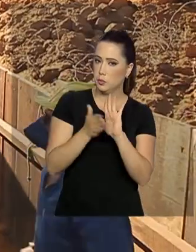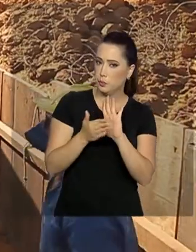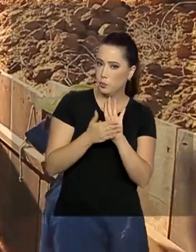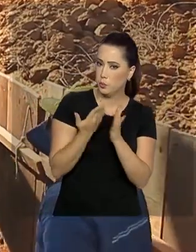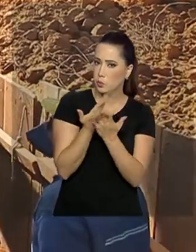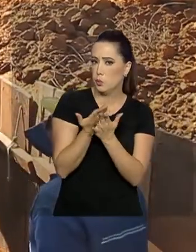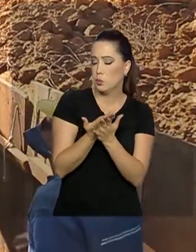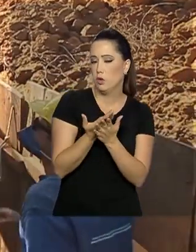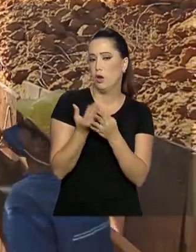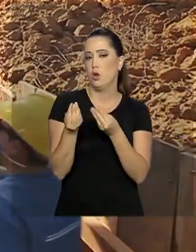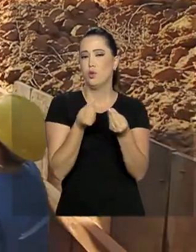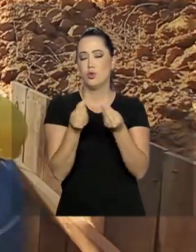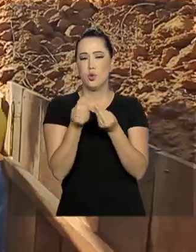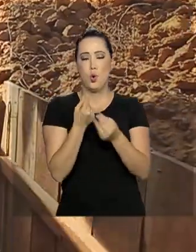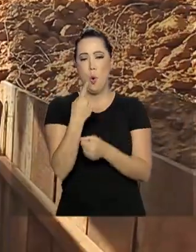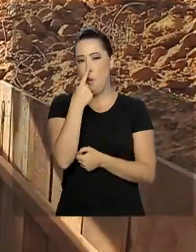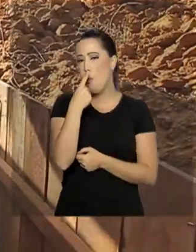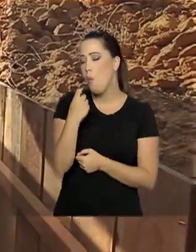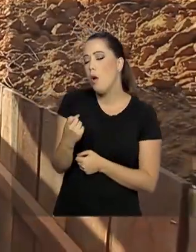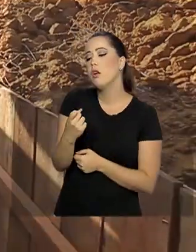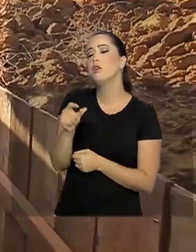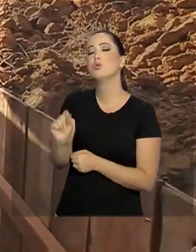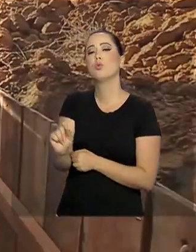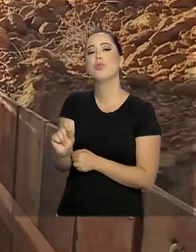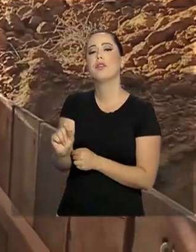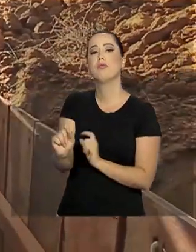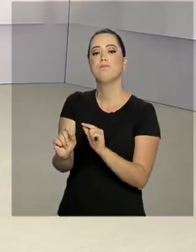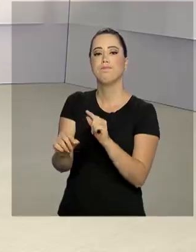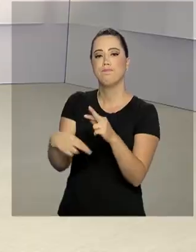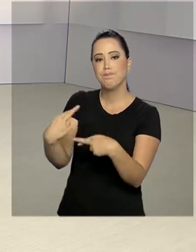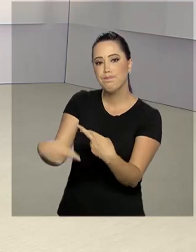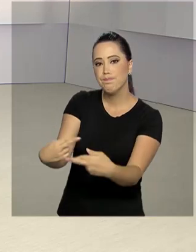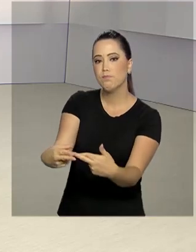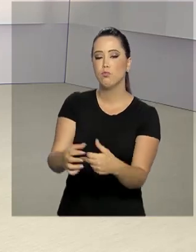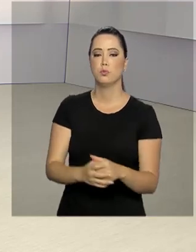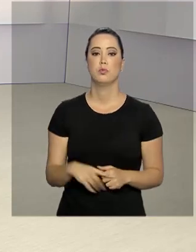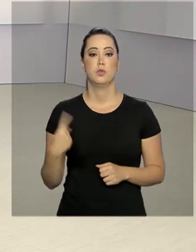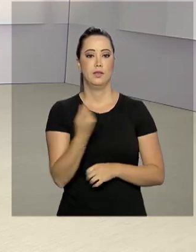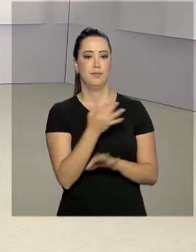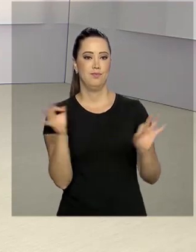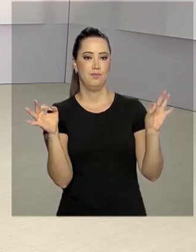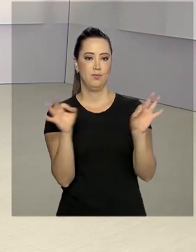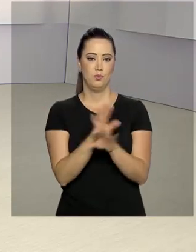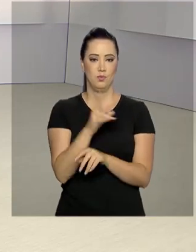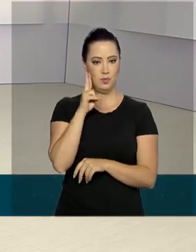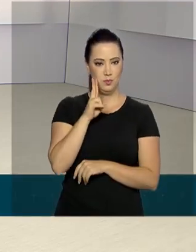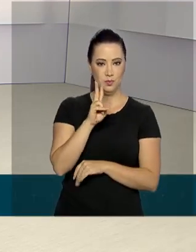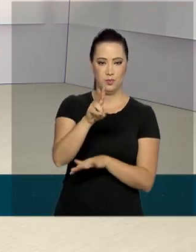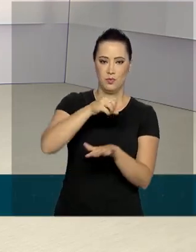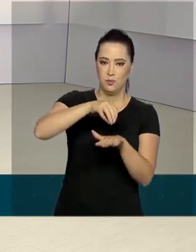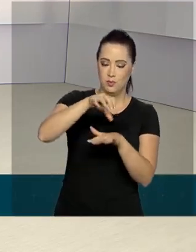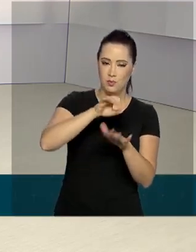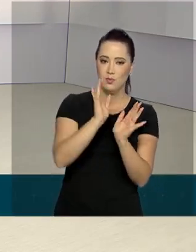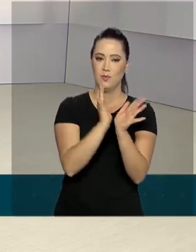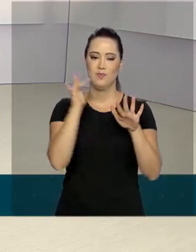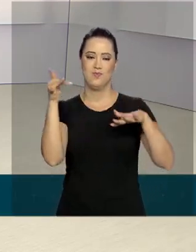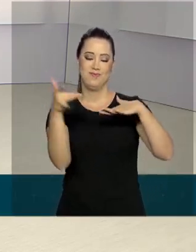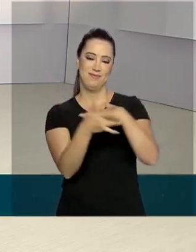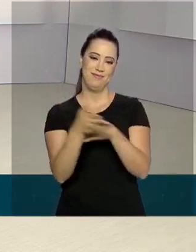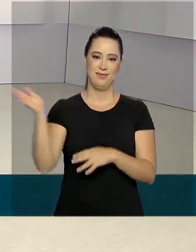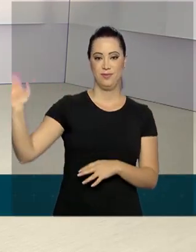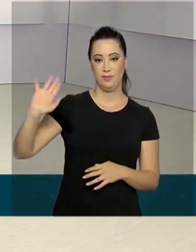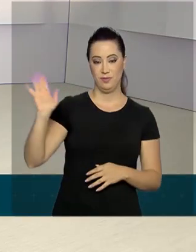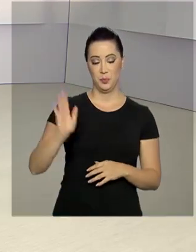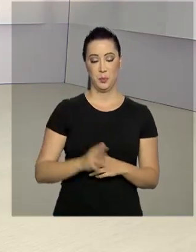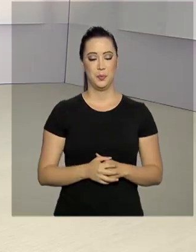projetos para o tratamento de resíduos sólidos. A gente fica por aqui. Continue bem informado pelas nossas redes